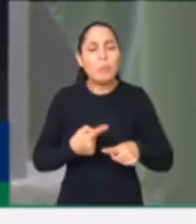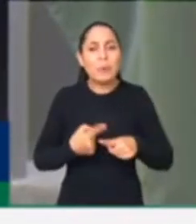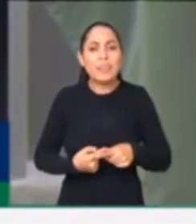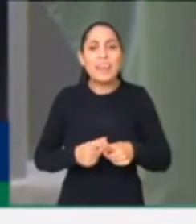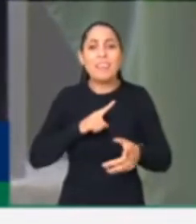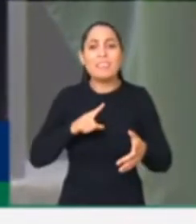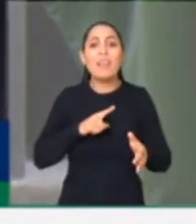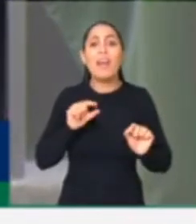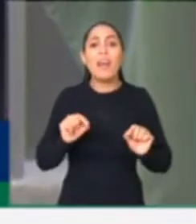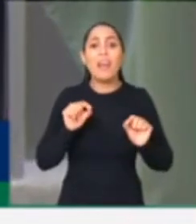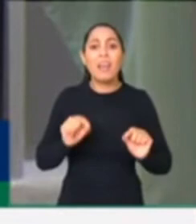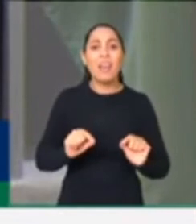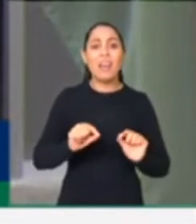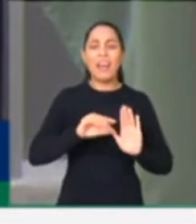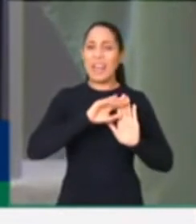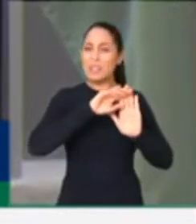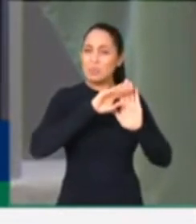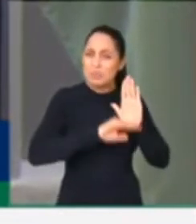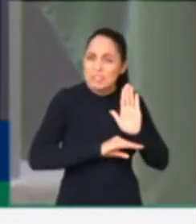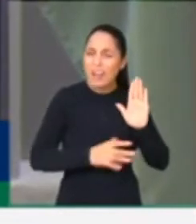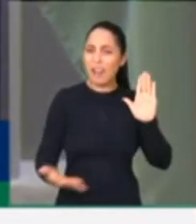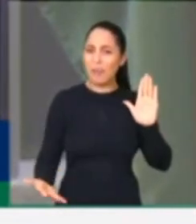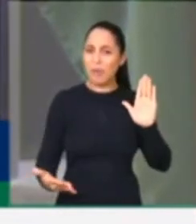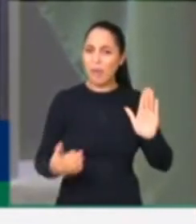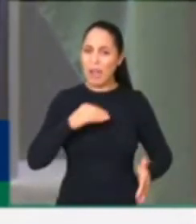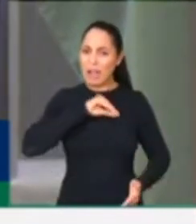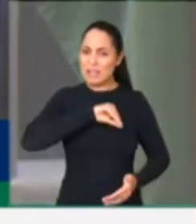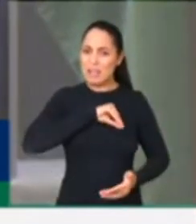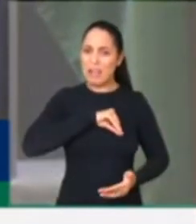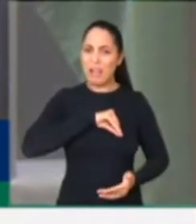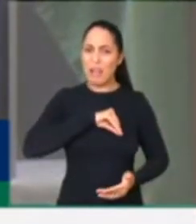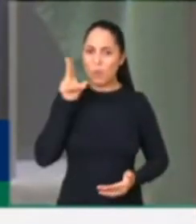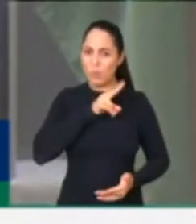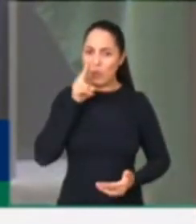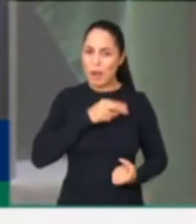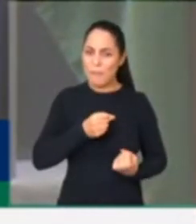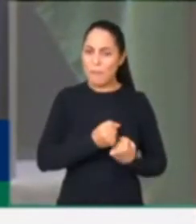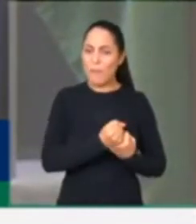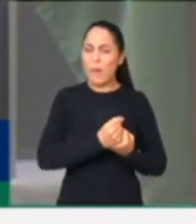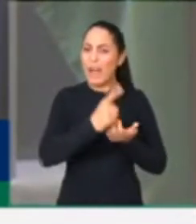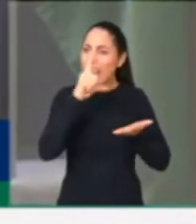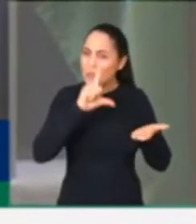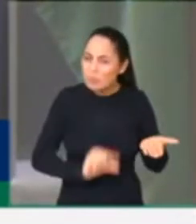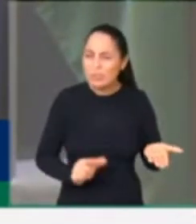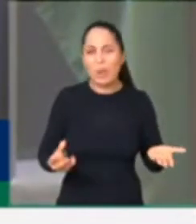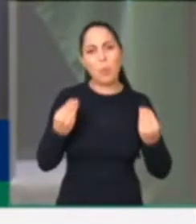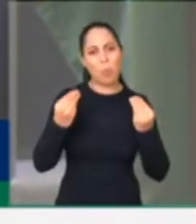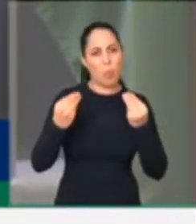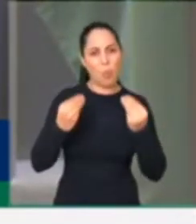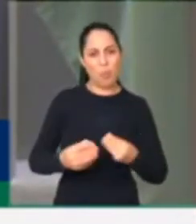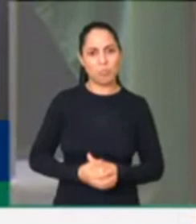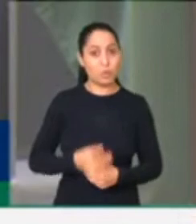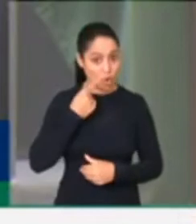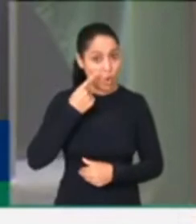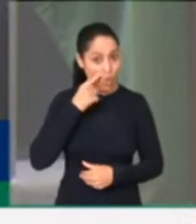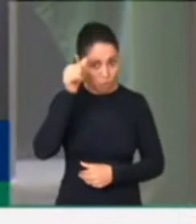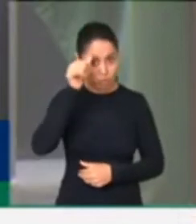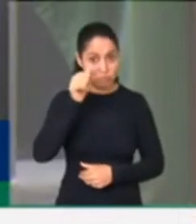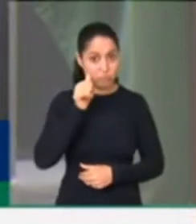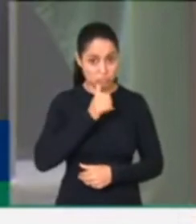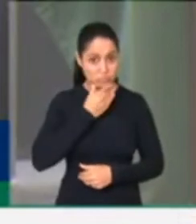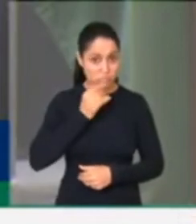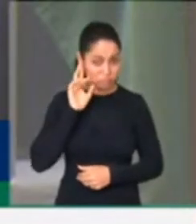grande no valor do auxílio emergencial. E olhem só, senhores deputados e deputadas, o lucro dos